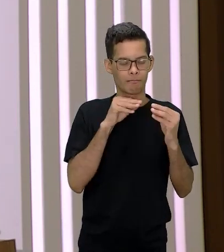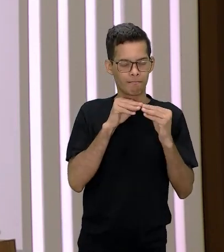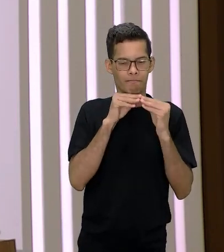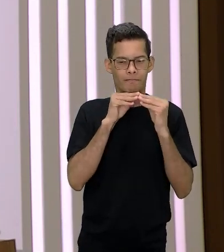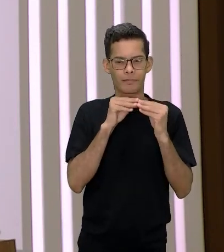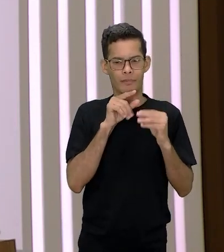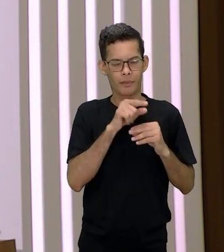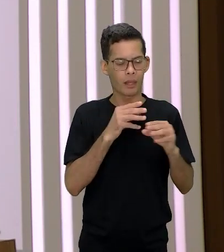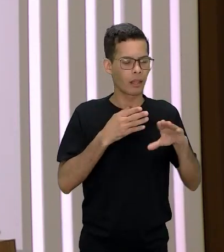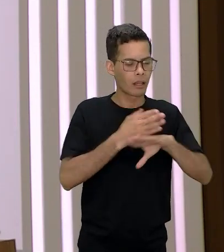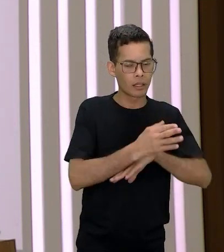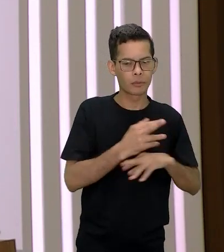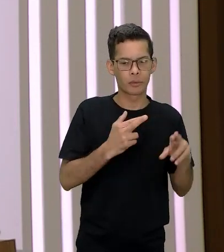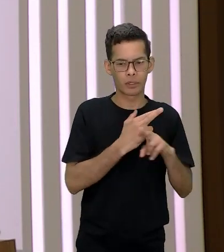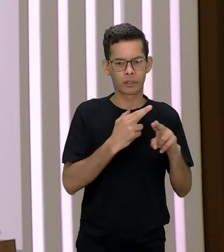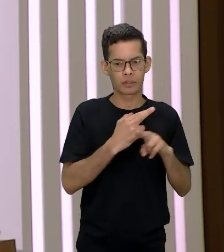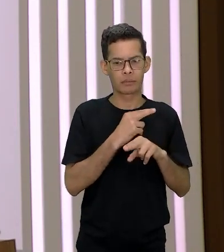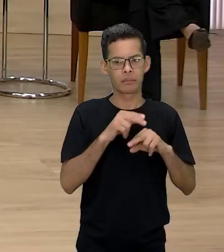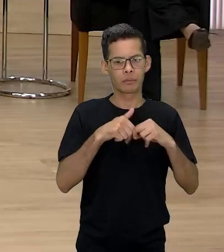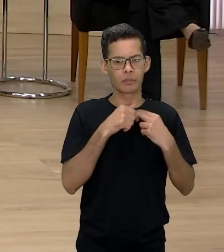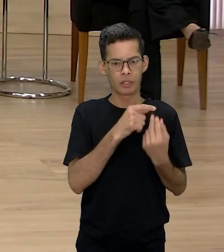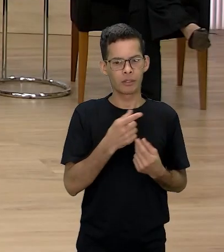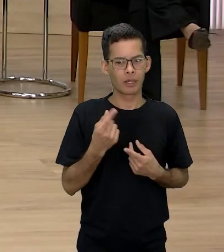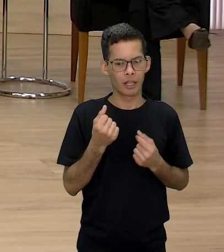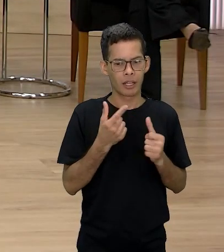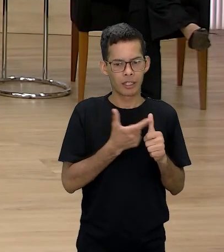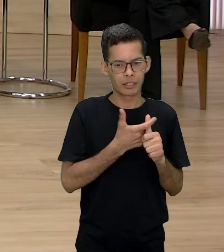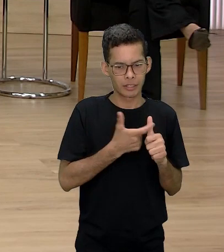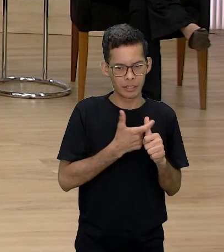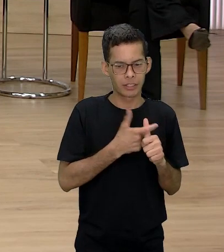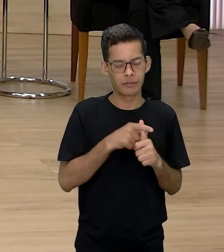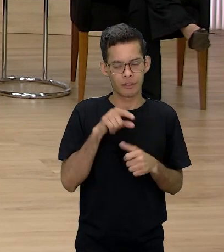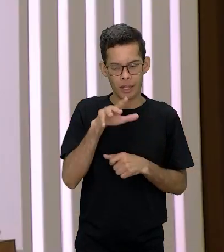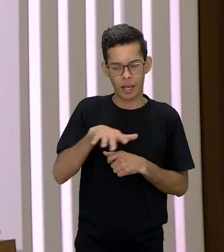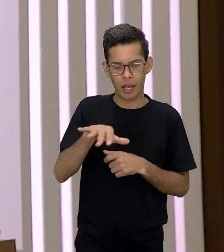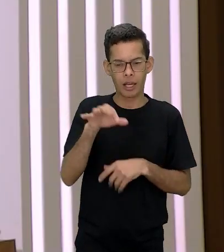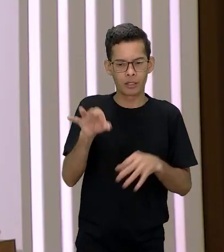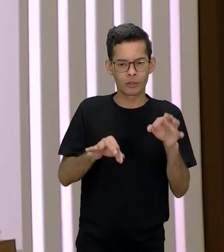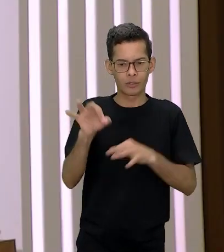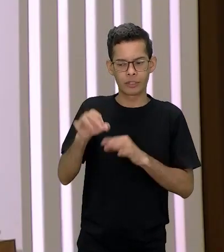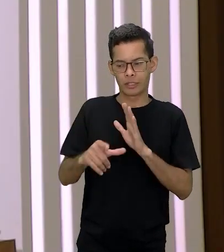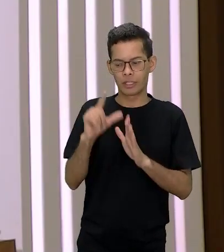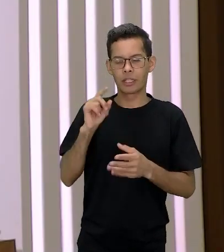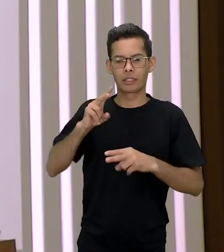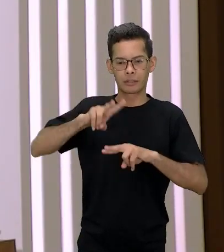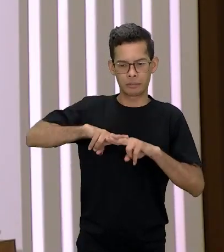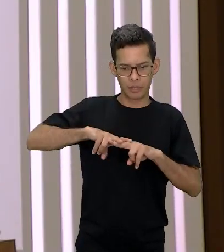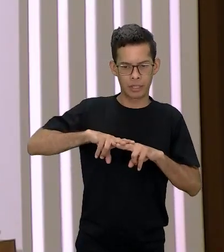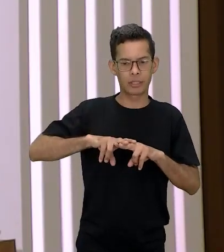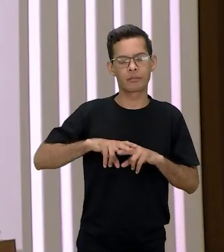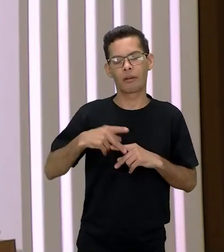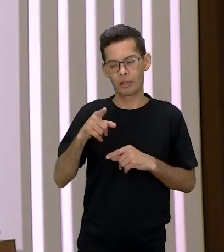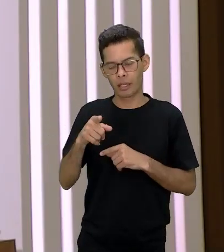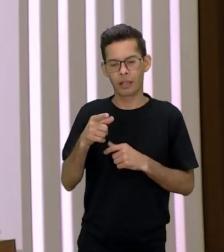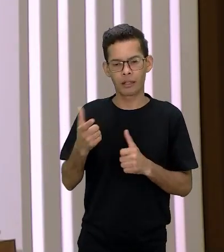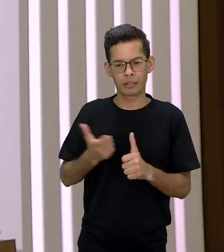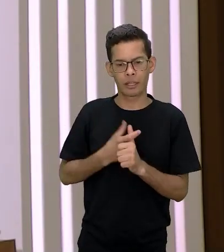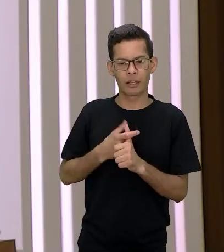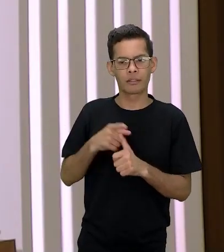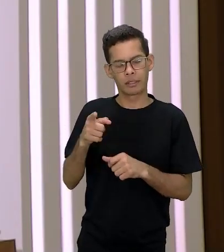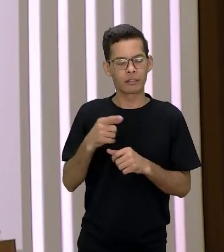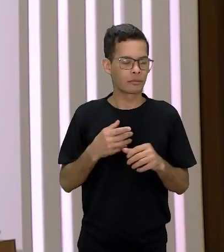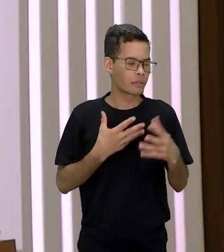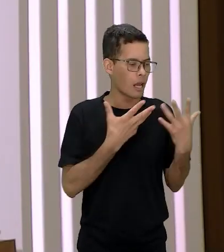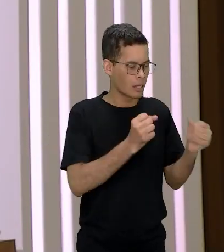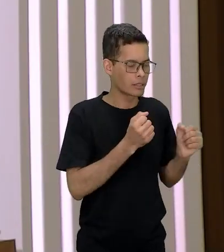por conta de que ela estava devendo né para a justiça por conta dela ter sido presa ela fica devendo para a justiça aí ela entra nesse